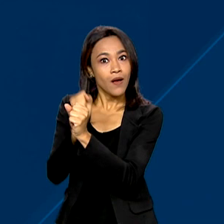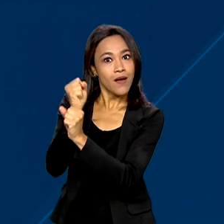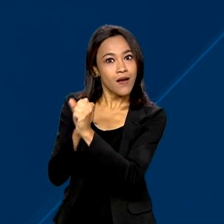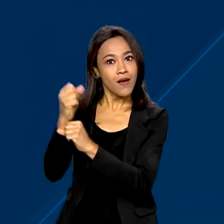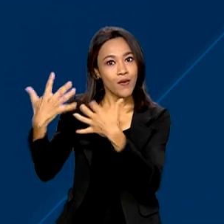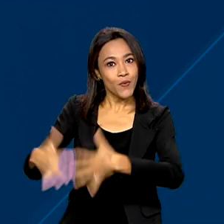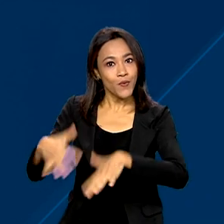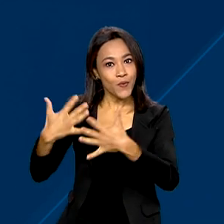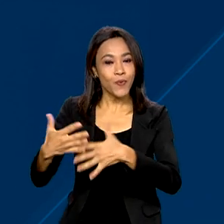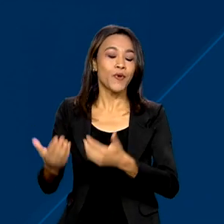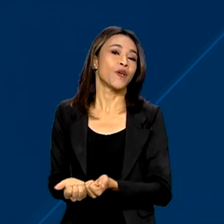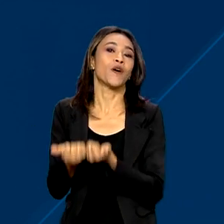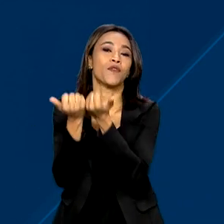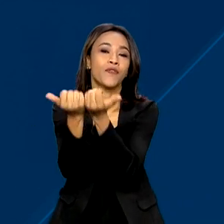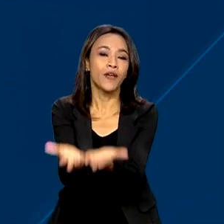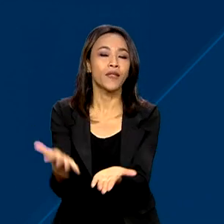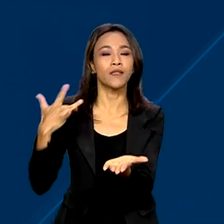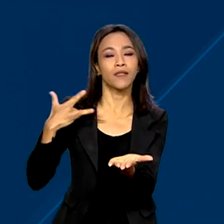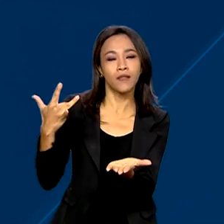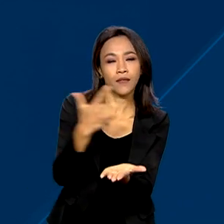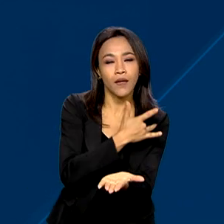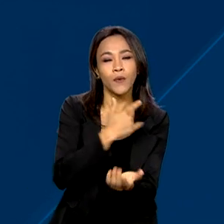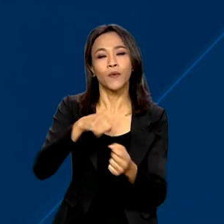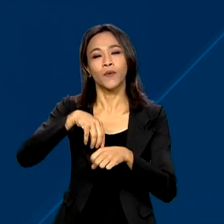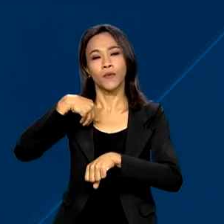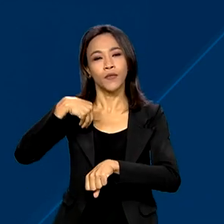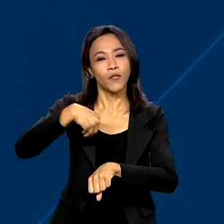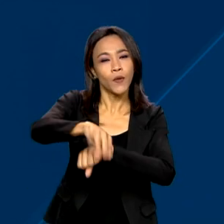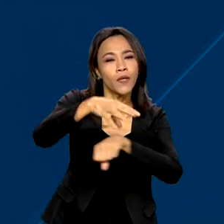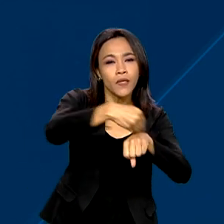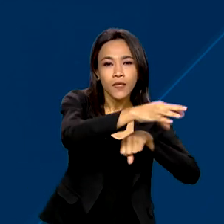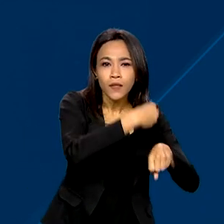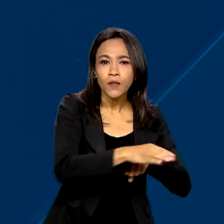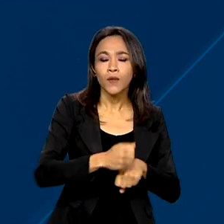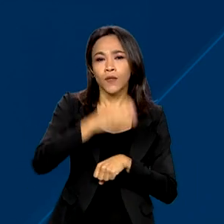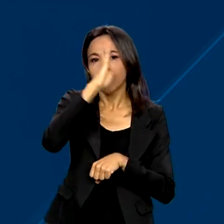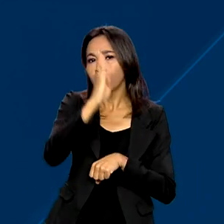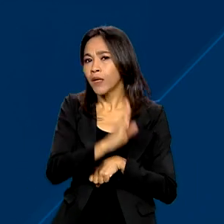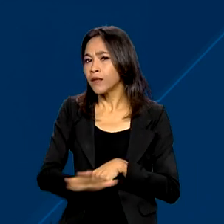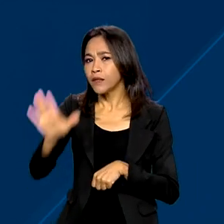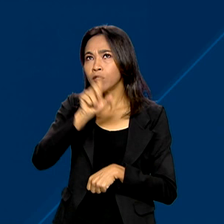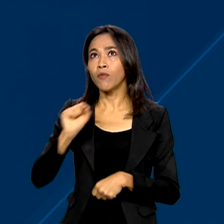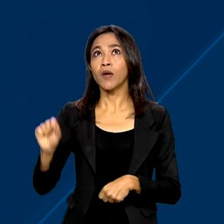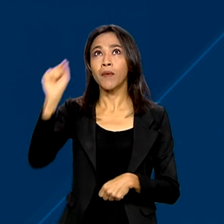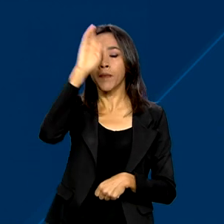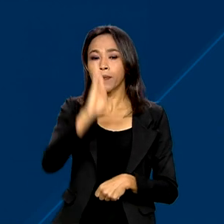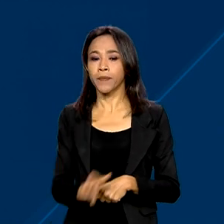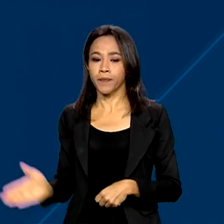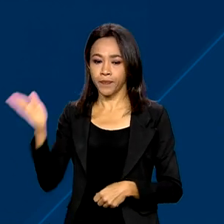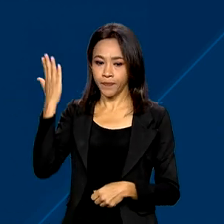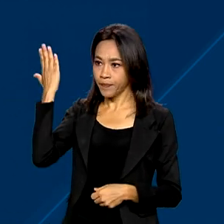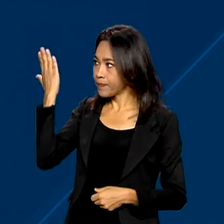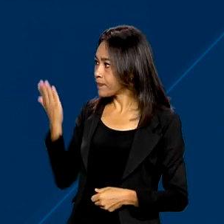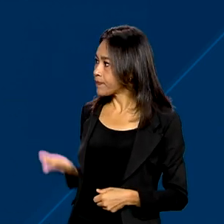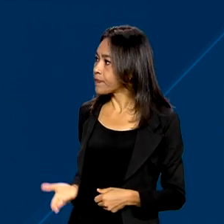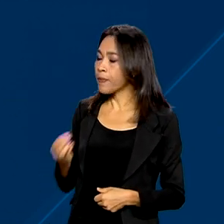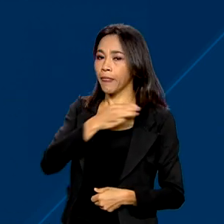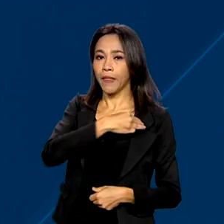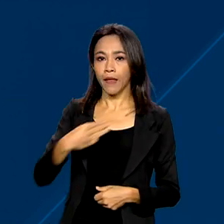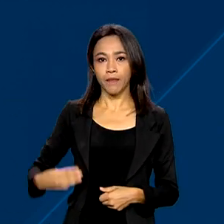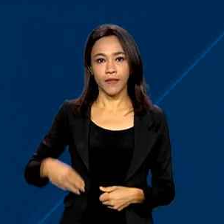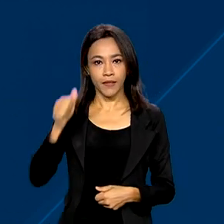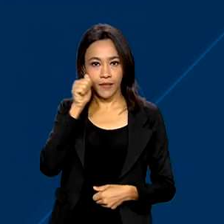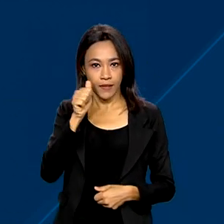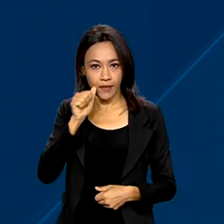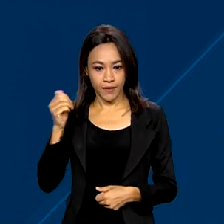de saúde e de educação no trânsito em todo o país. A ministra Luciana Santos participa da reunião